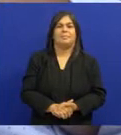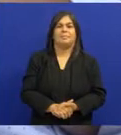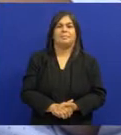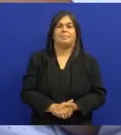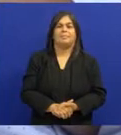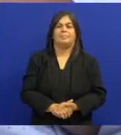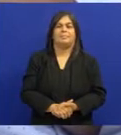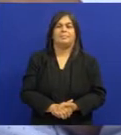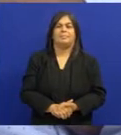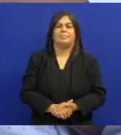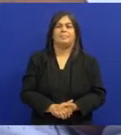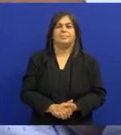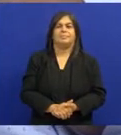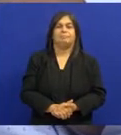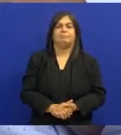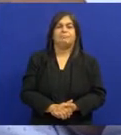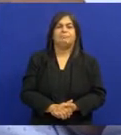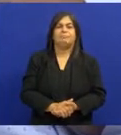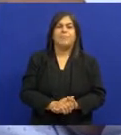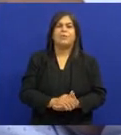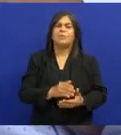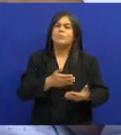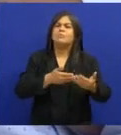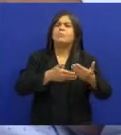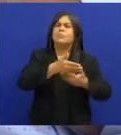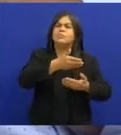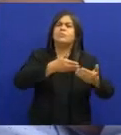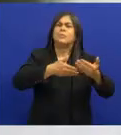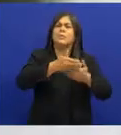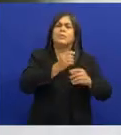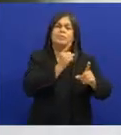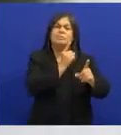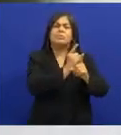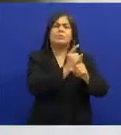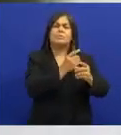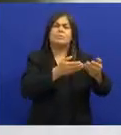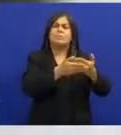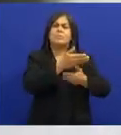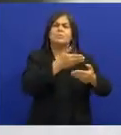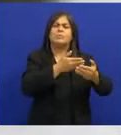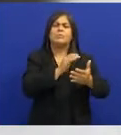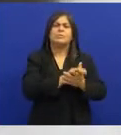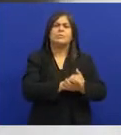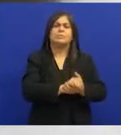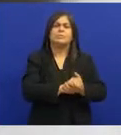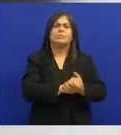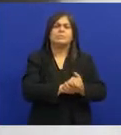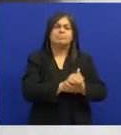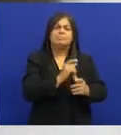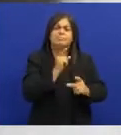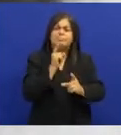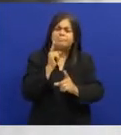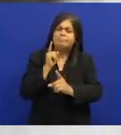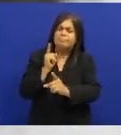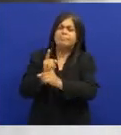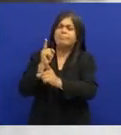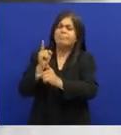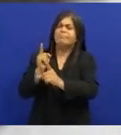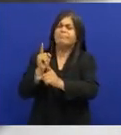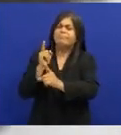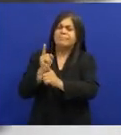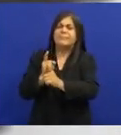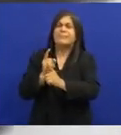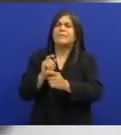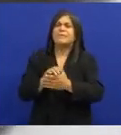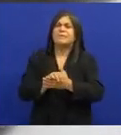E eles tiveram Um relacionamento E Almira descobriu Quando ela descobriu